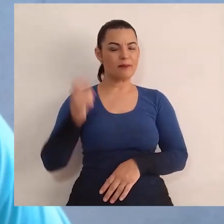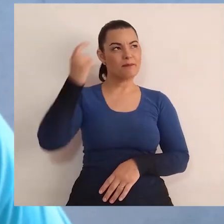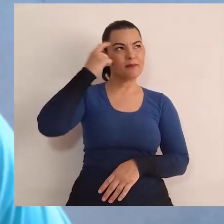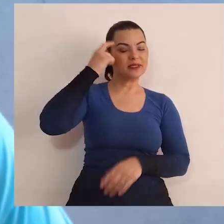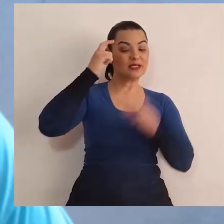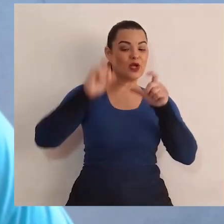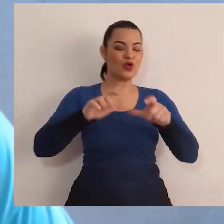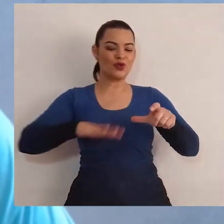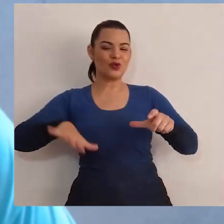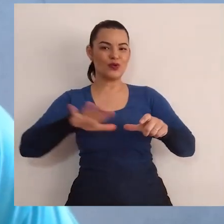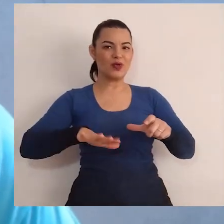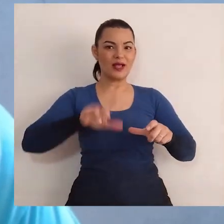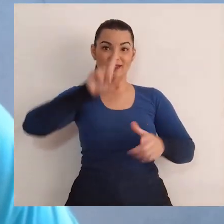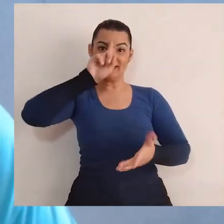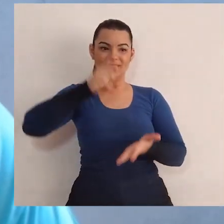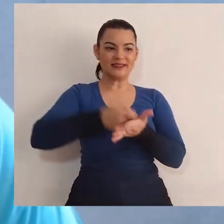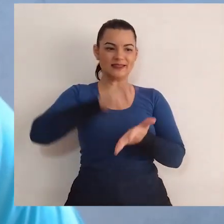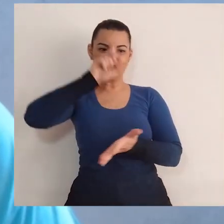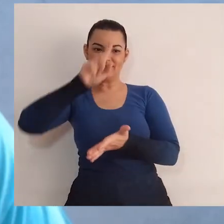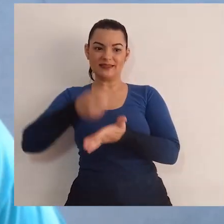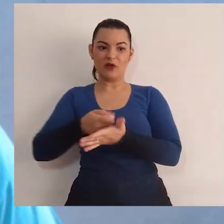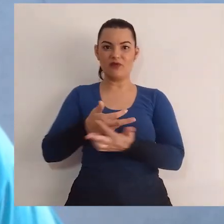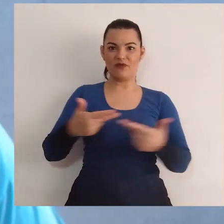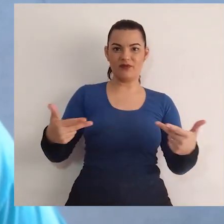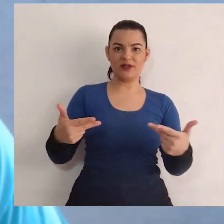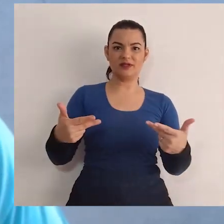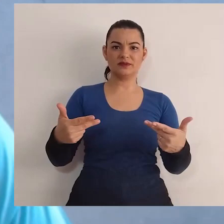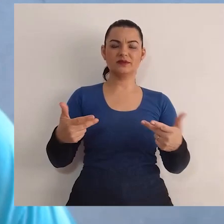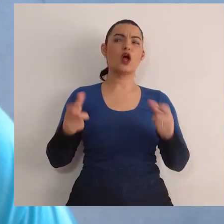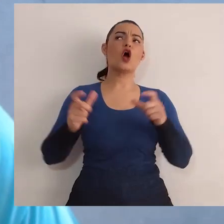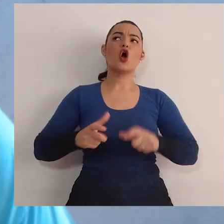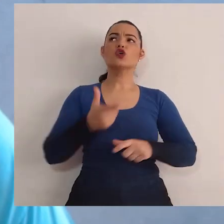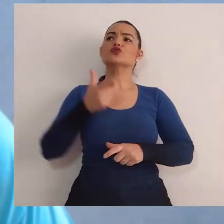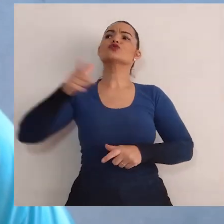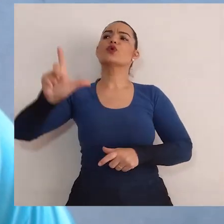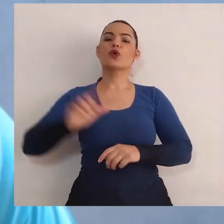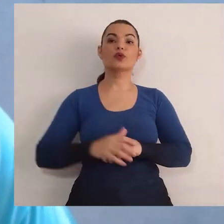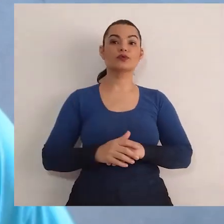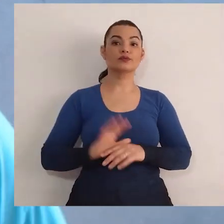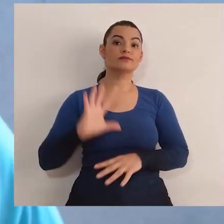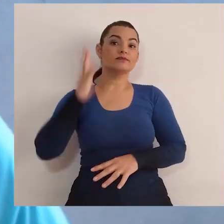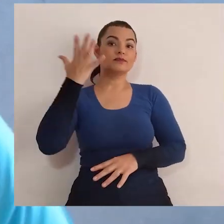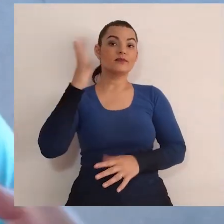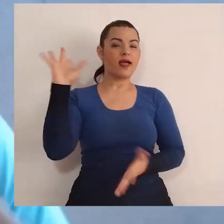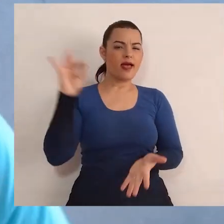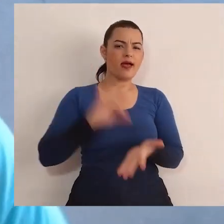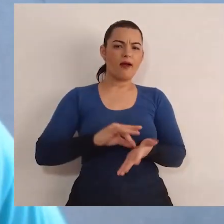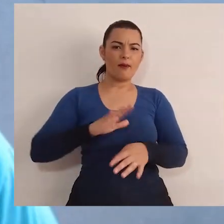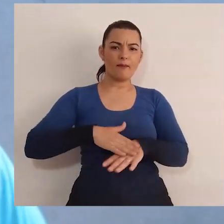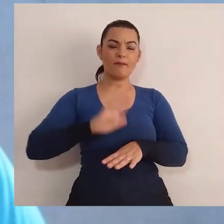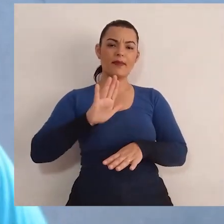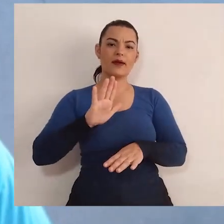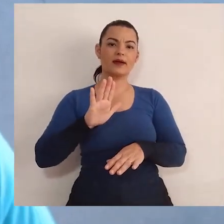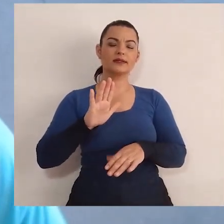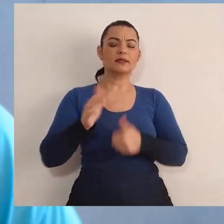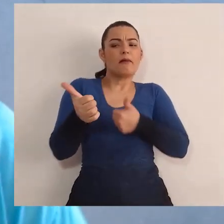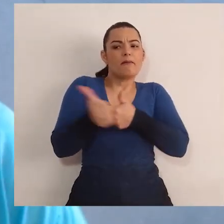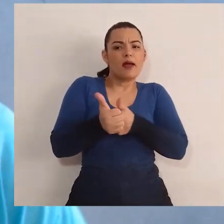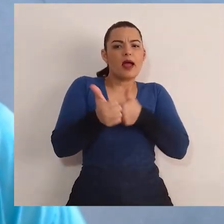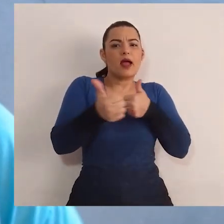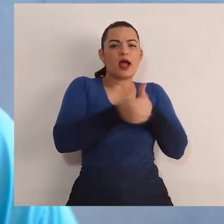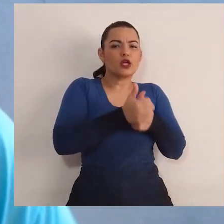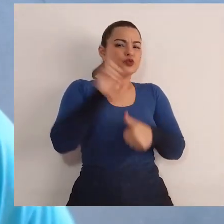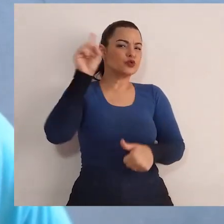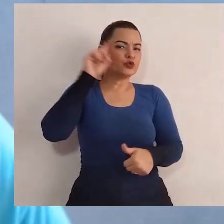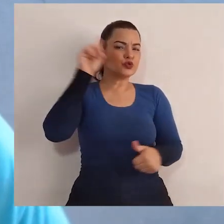continuar mais um pouquinho pensando nesses espaços decisórios? Onde mais? Agora, numa situação mais real, mais